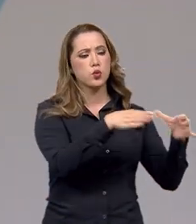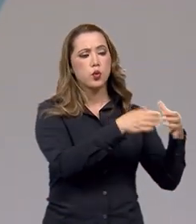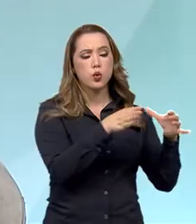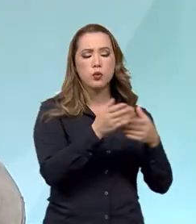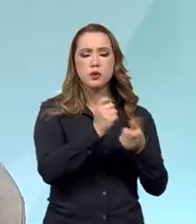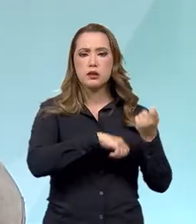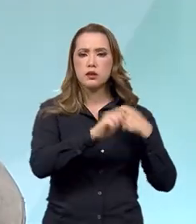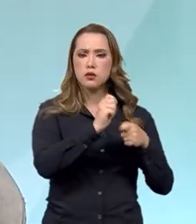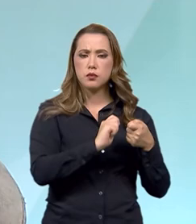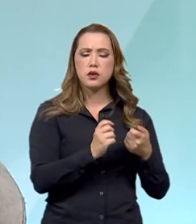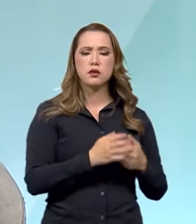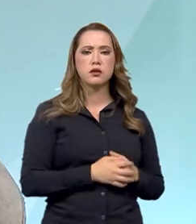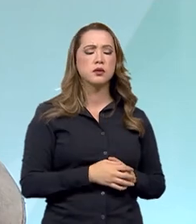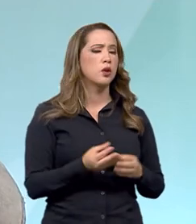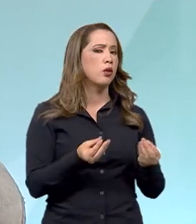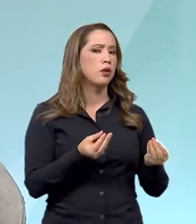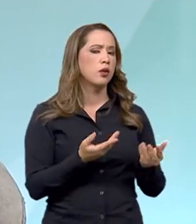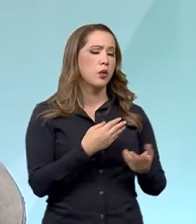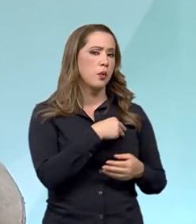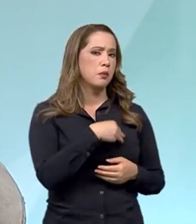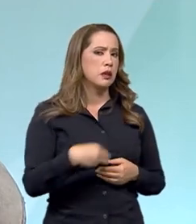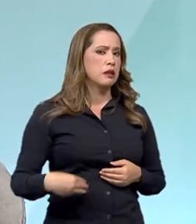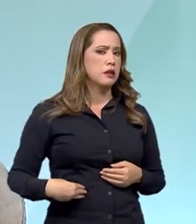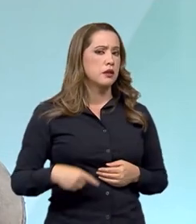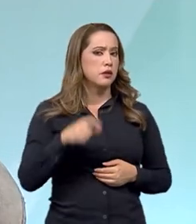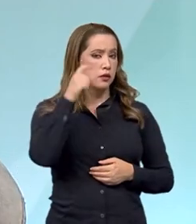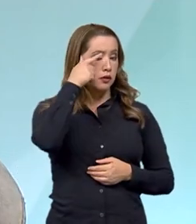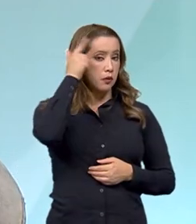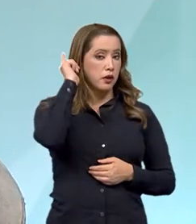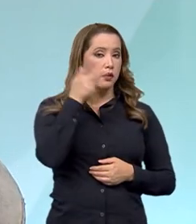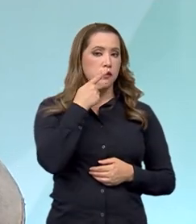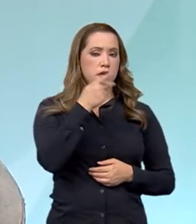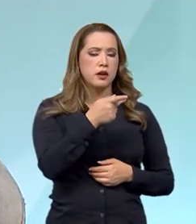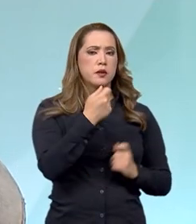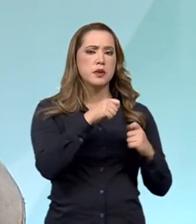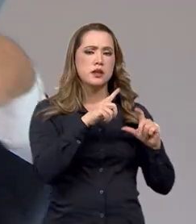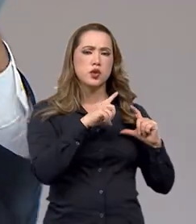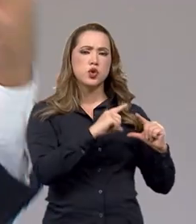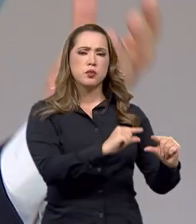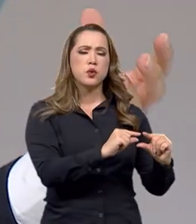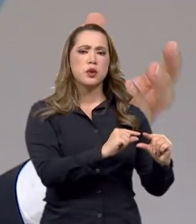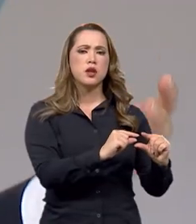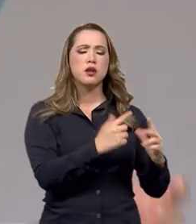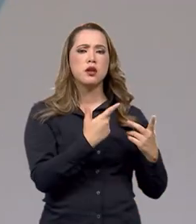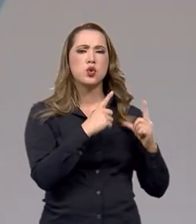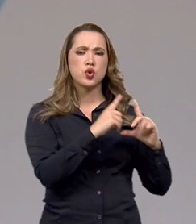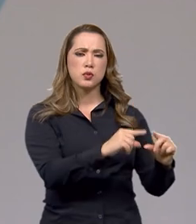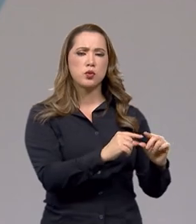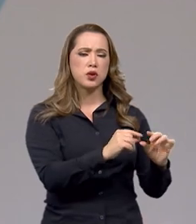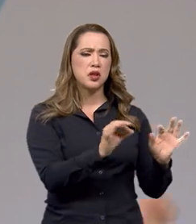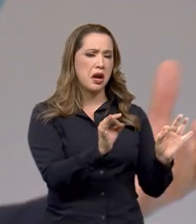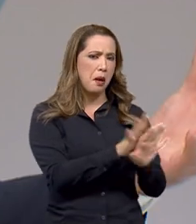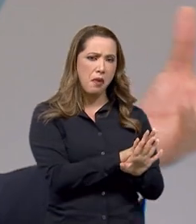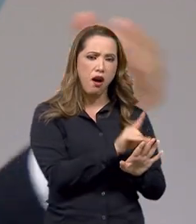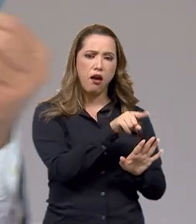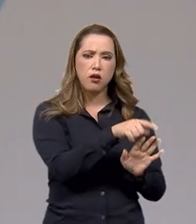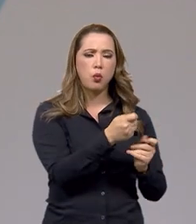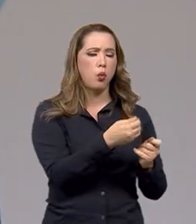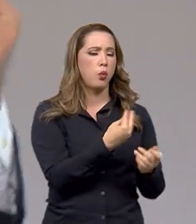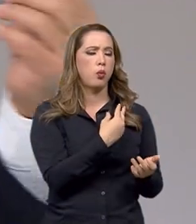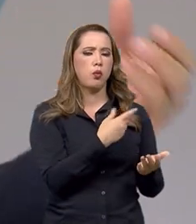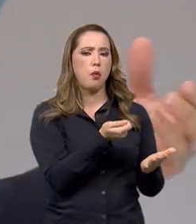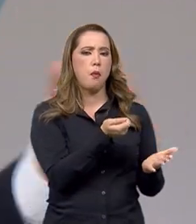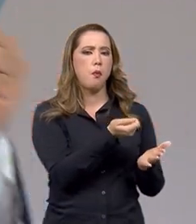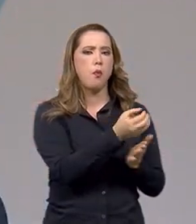economia. O ministro Paulo Guedes disse que isso é uma coisa que tem que diminuir no Brasil, que tem que deixar de existir. Como é que é isso? É